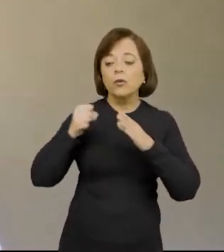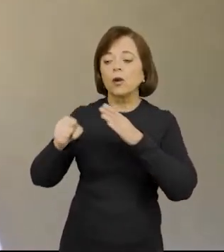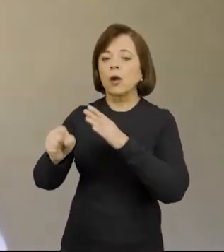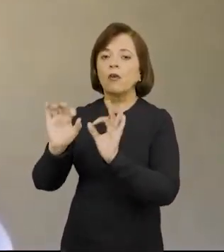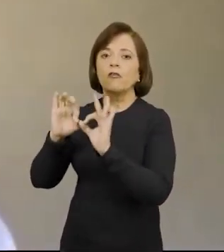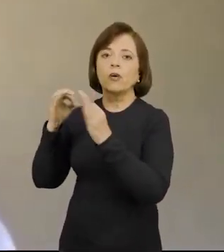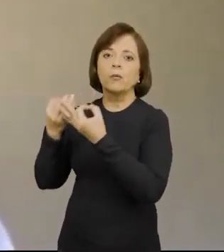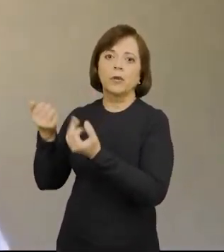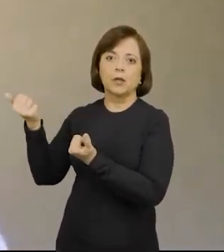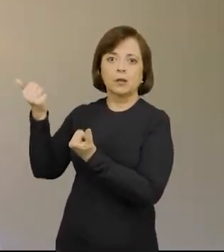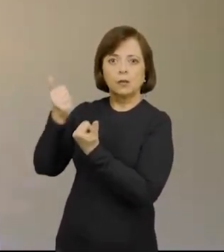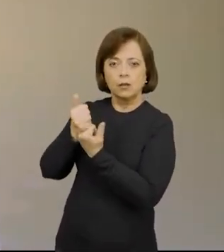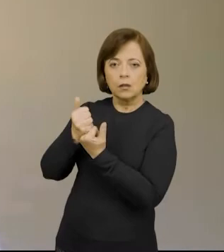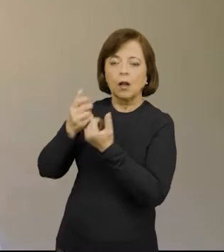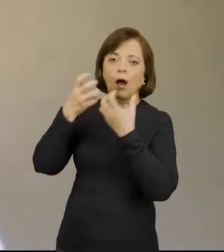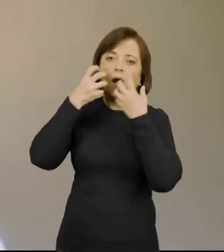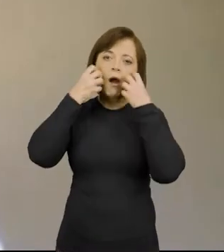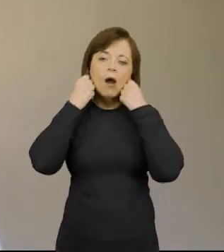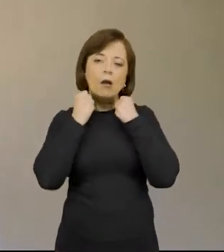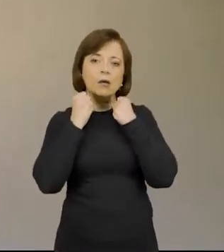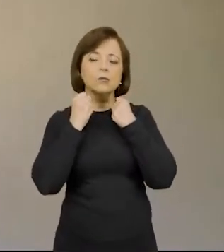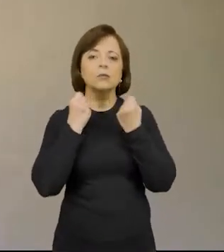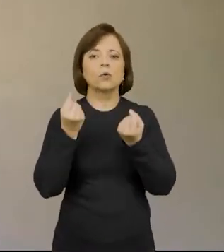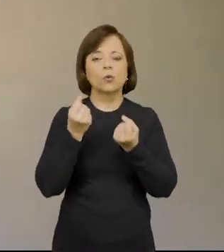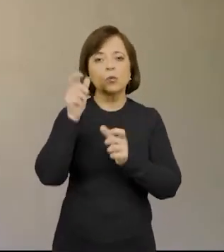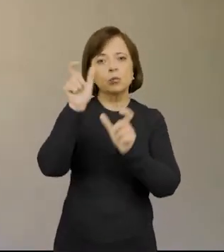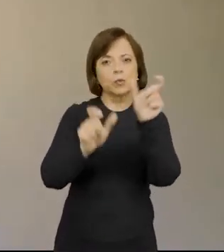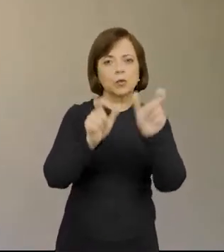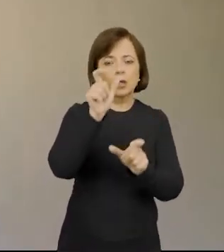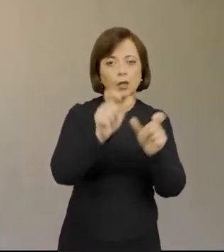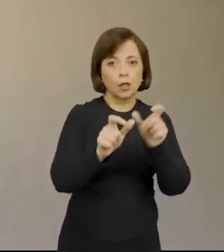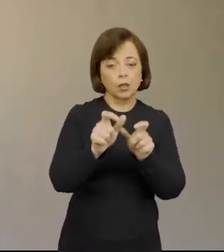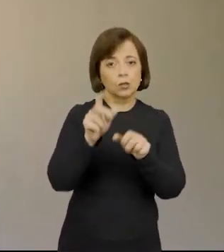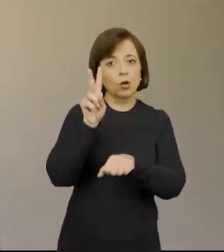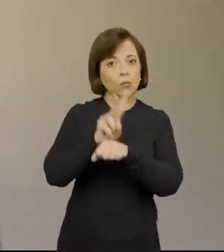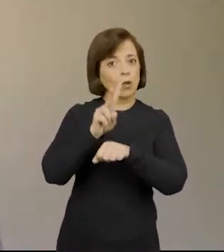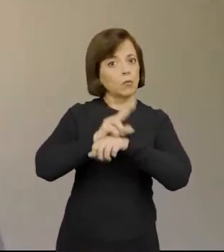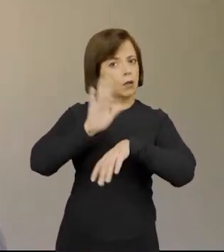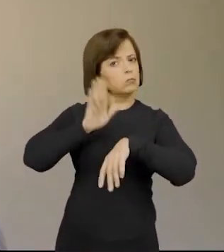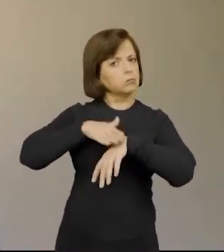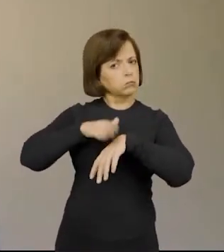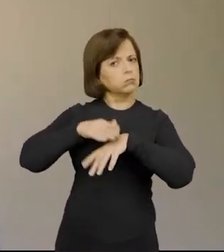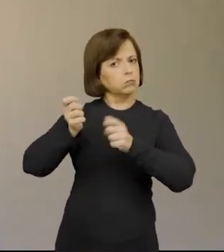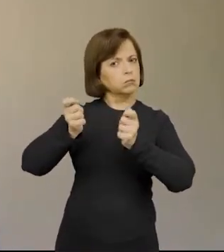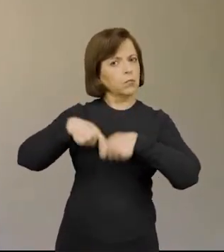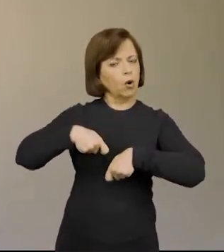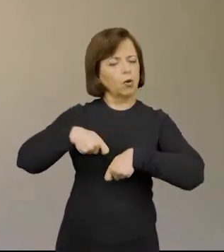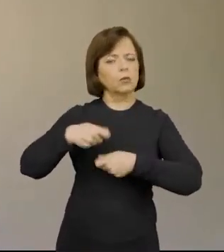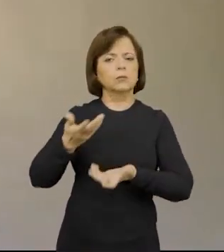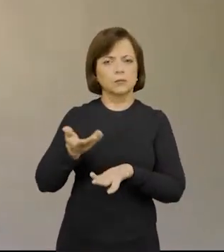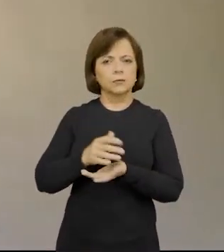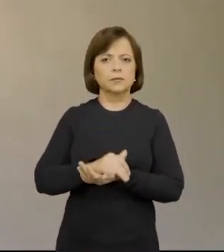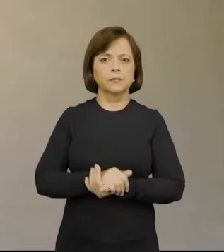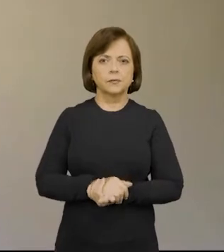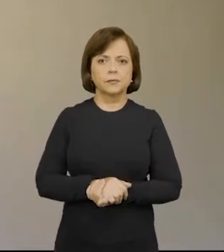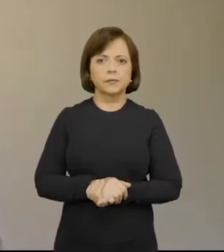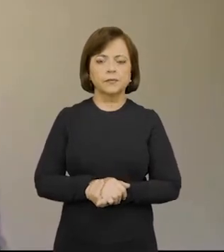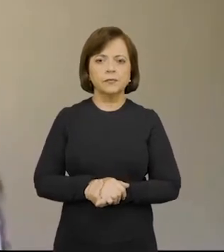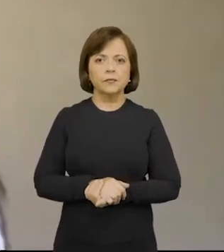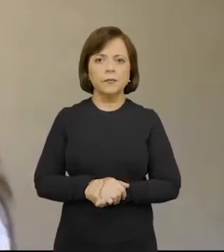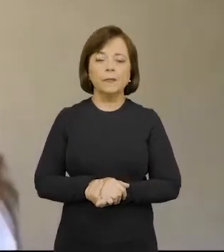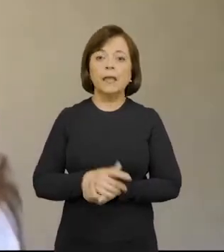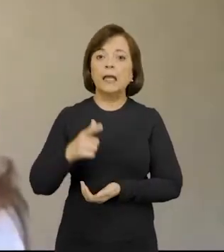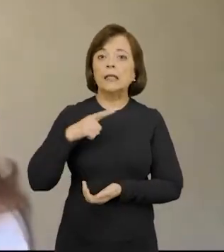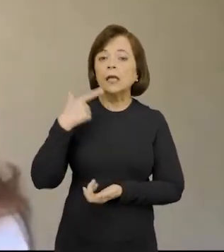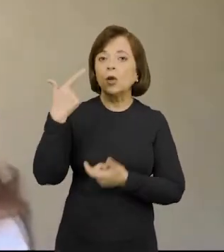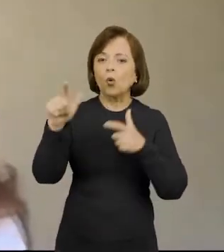através de adoção por pessoa previamente habilitada em juízo. E